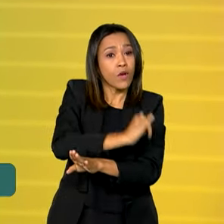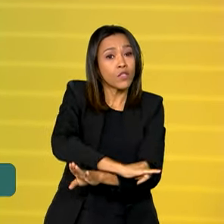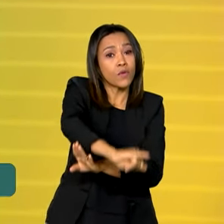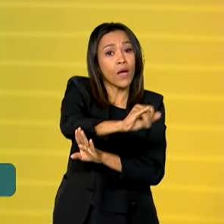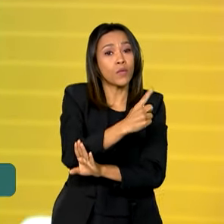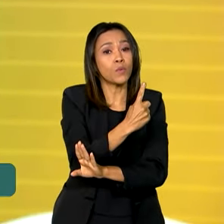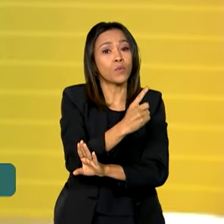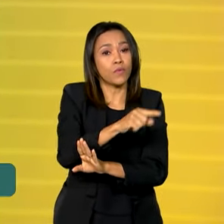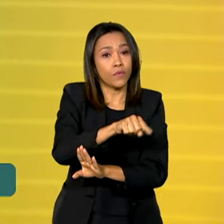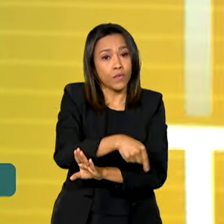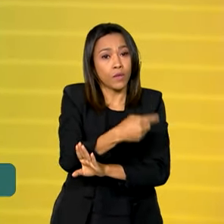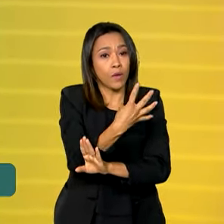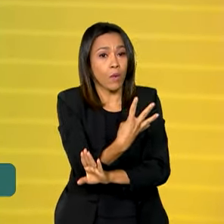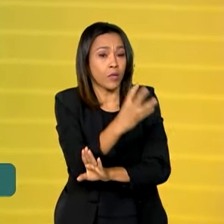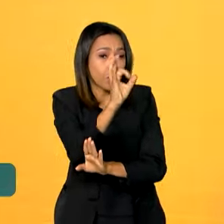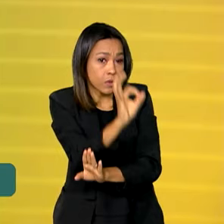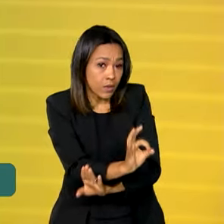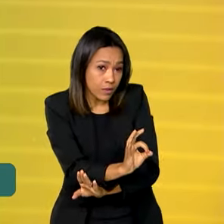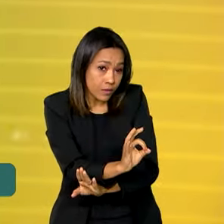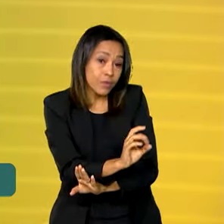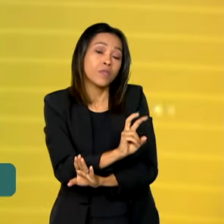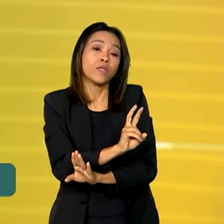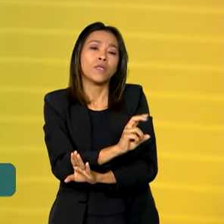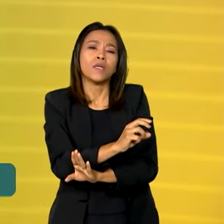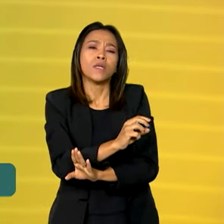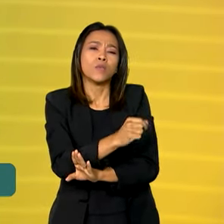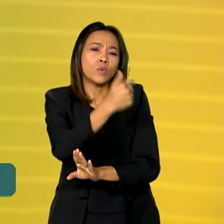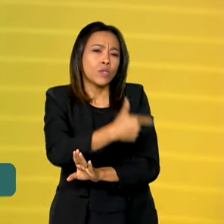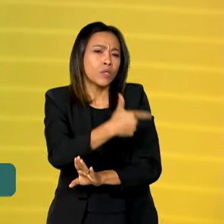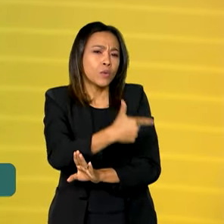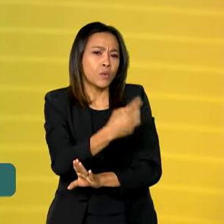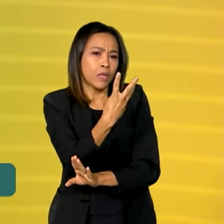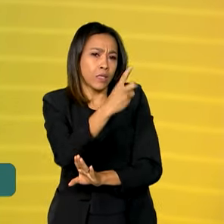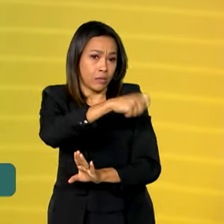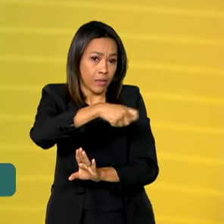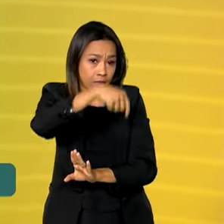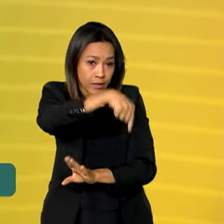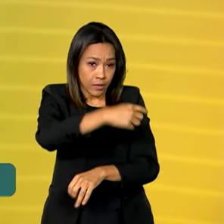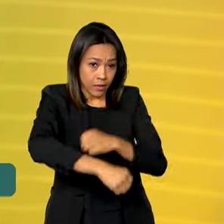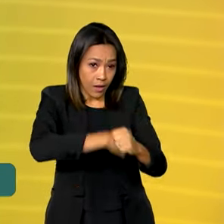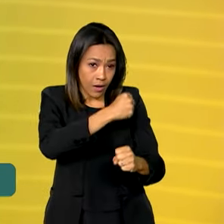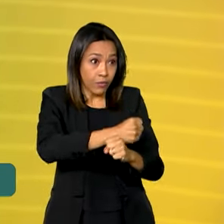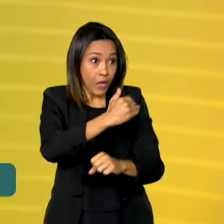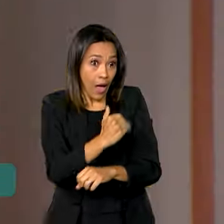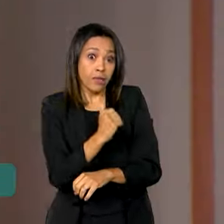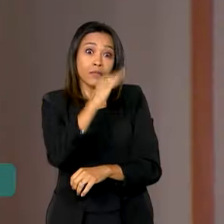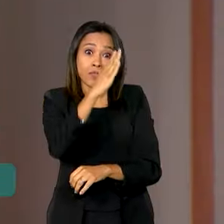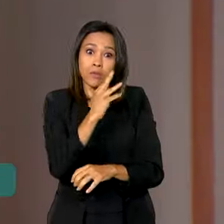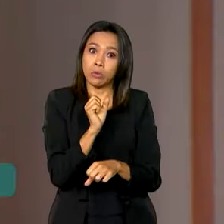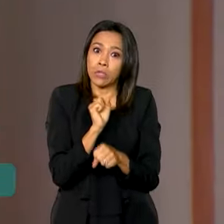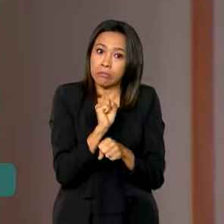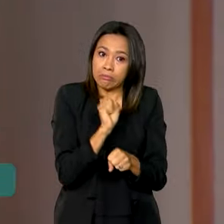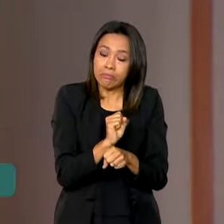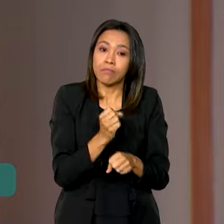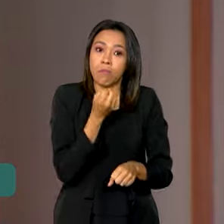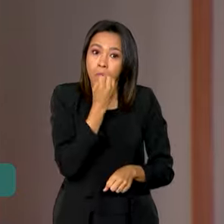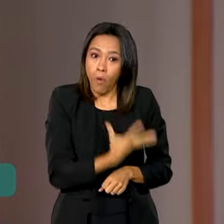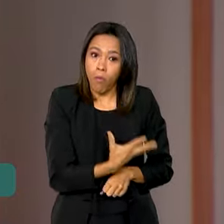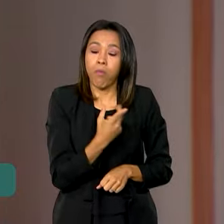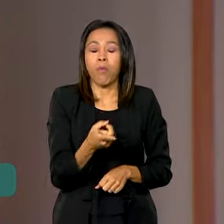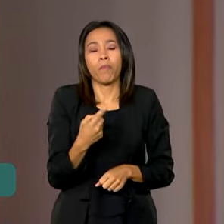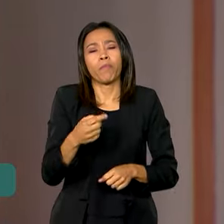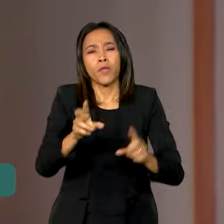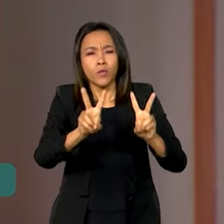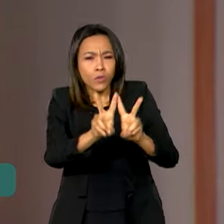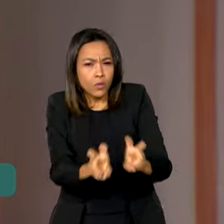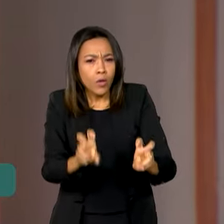1,4% no indicador no segundo trimestre, o resultado acima do esperado. Em relação à inflação